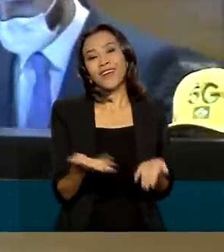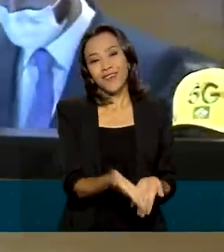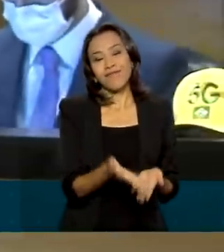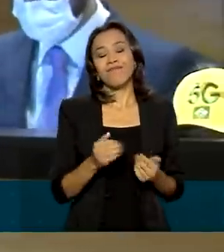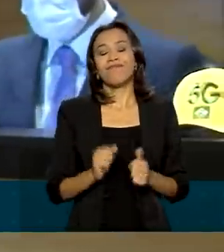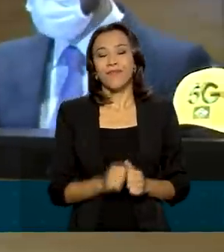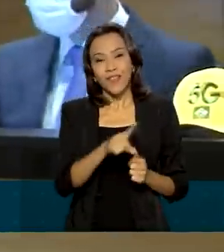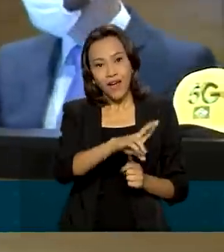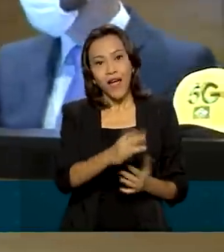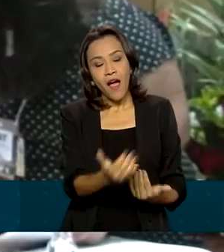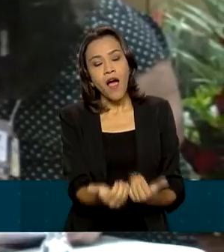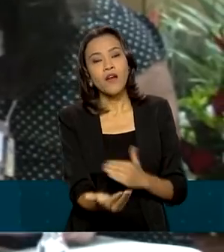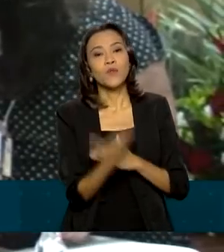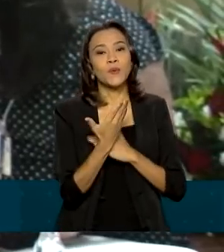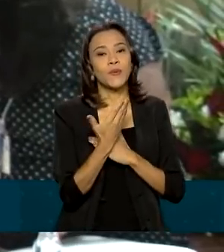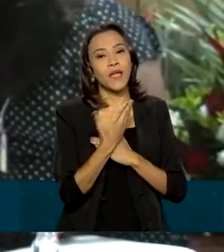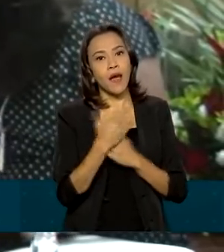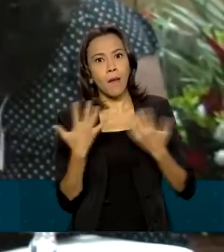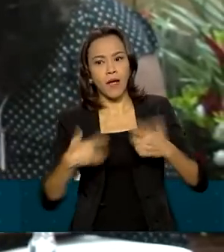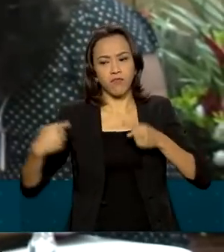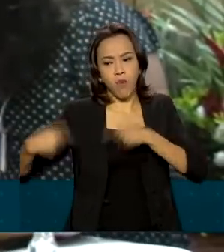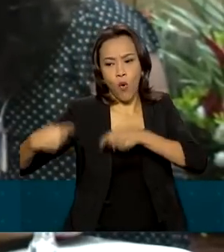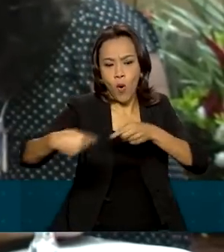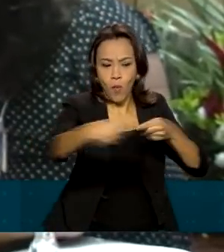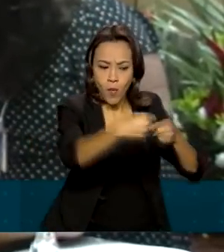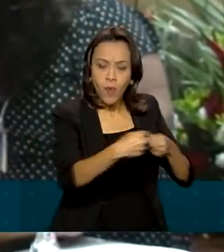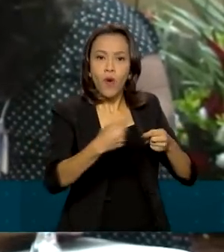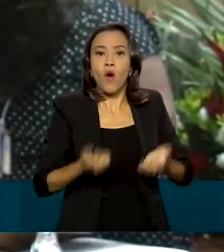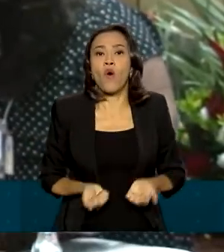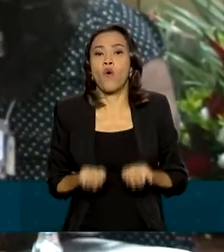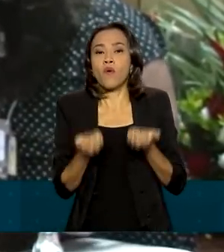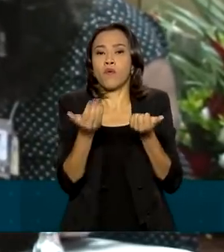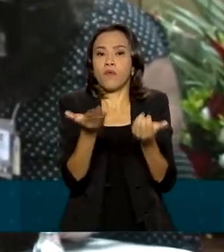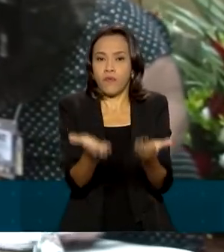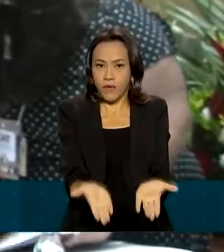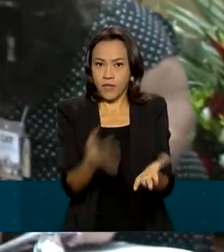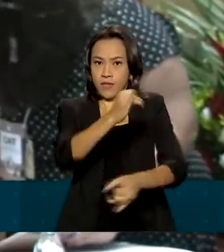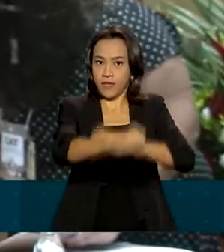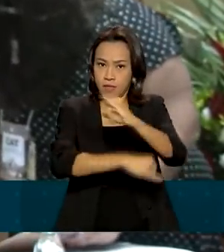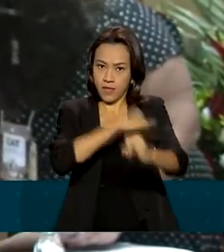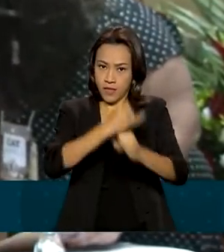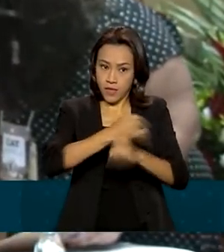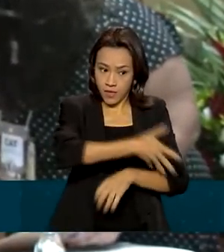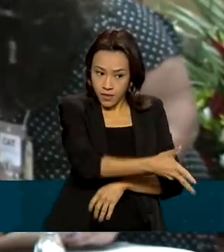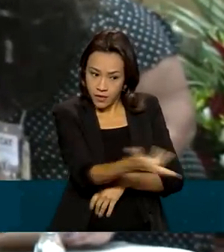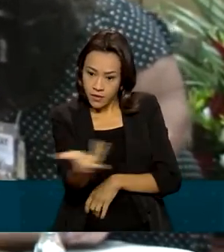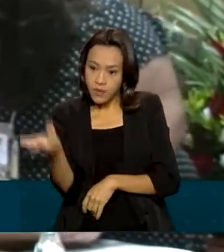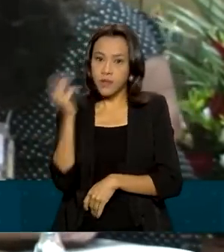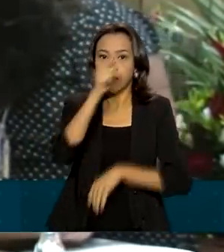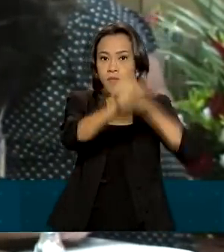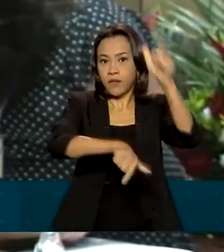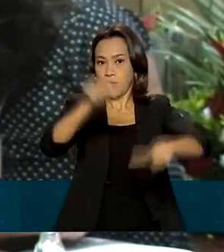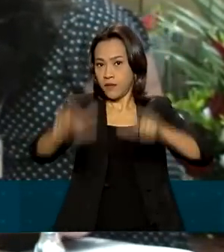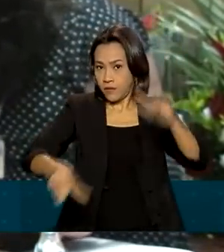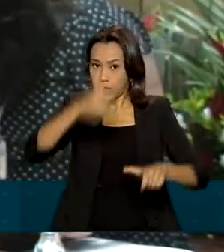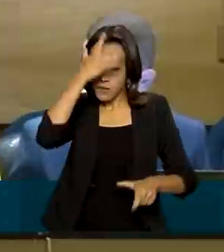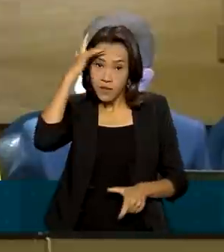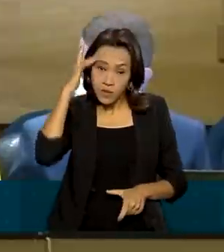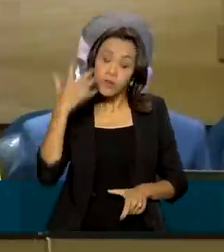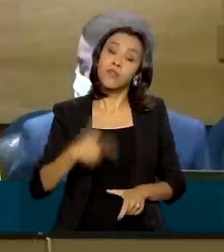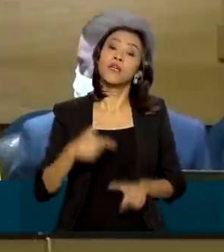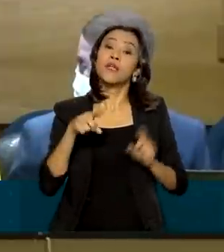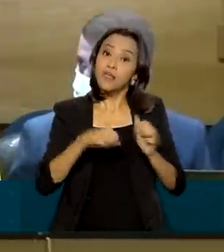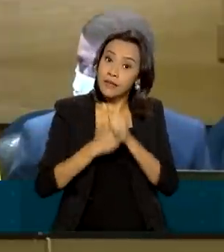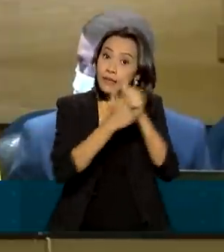ajudar a trazer mais concorrência, oferecer mais serviços para a população e segue um pouco do